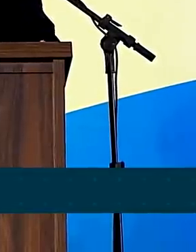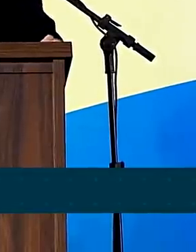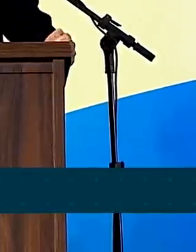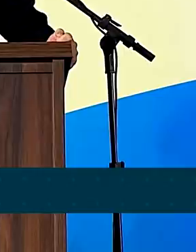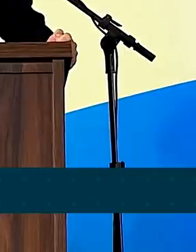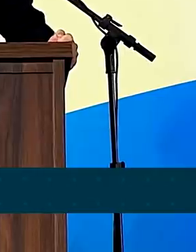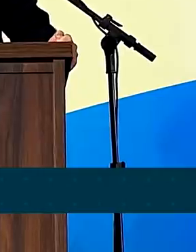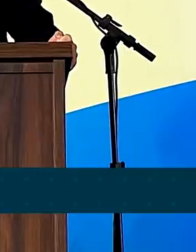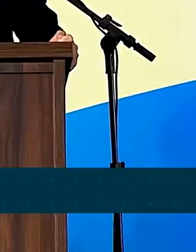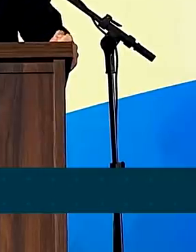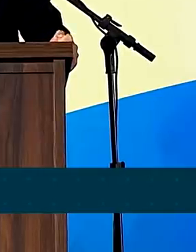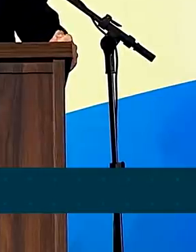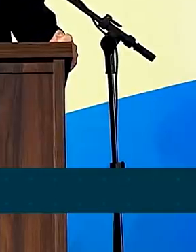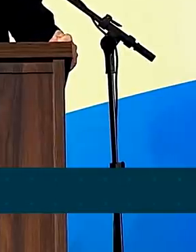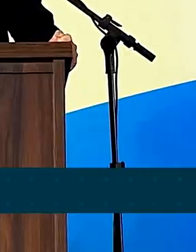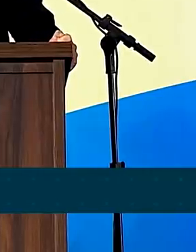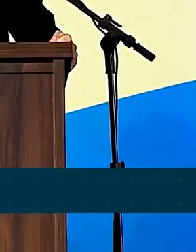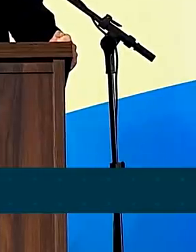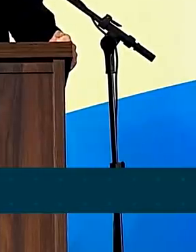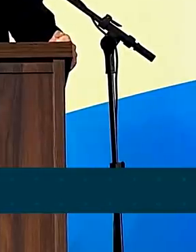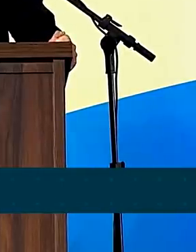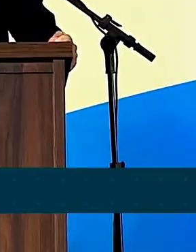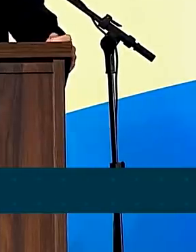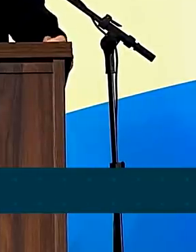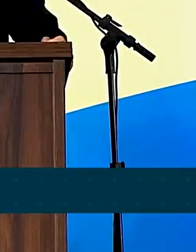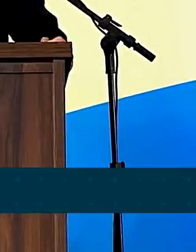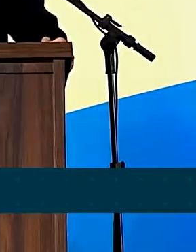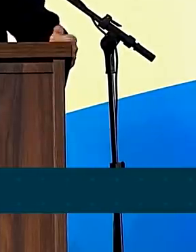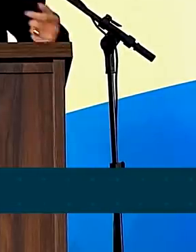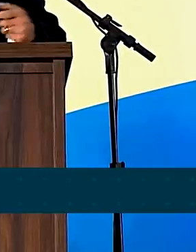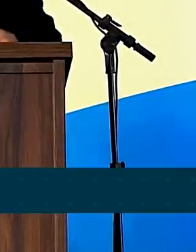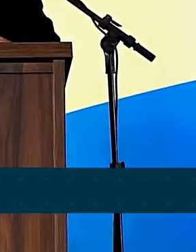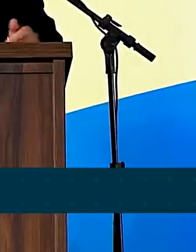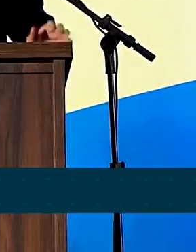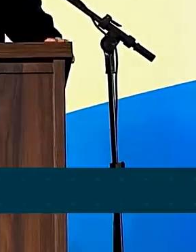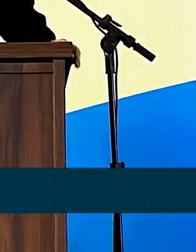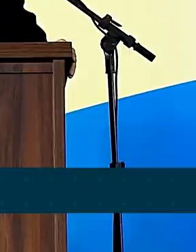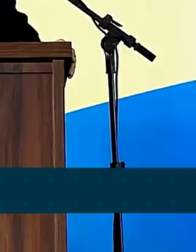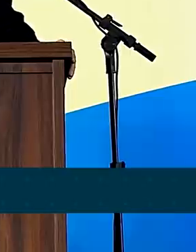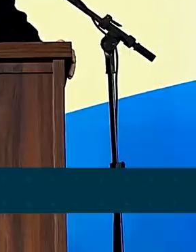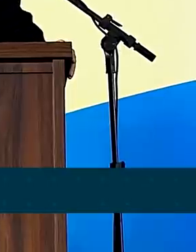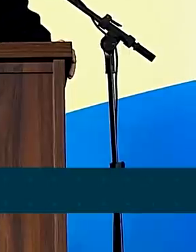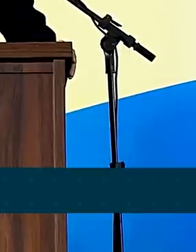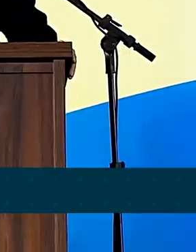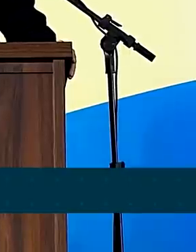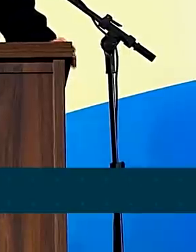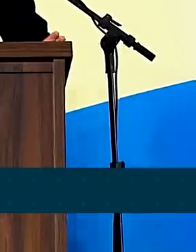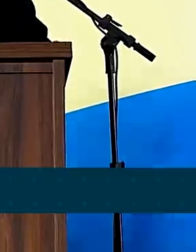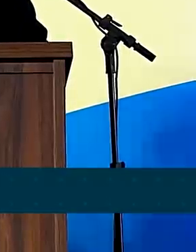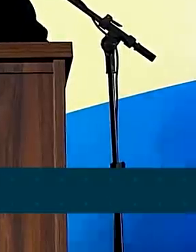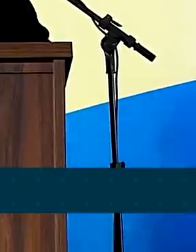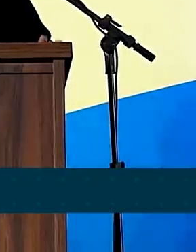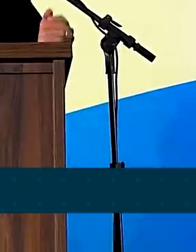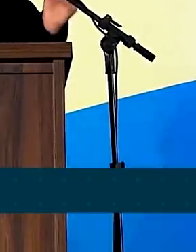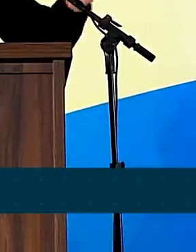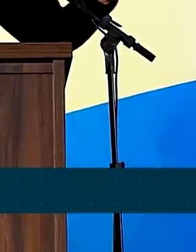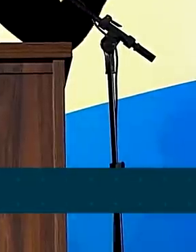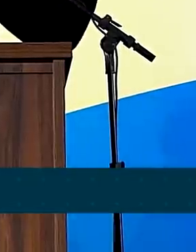você está dando uma carta de euforia para ele. Ele sabe o que fizer na sua propriedade a partir de agora,